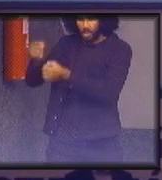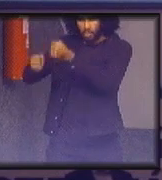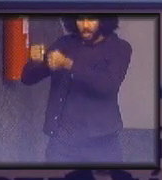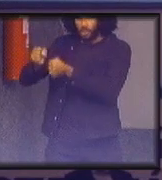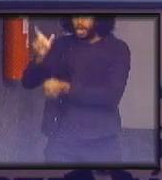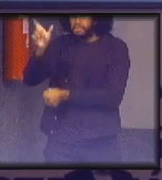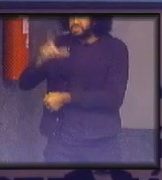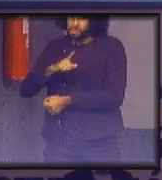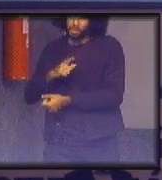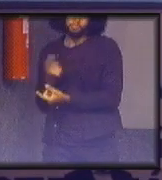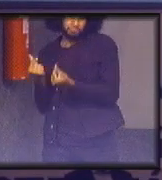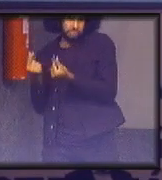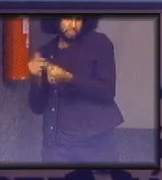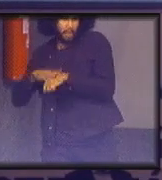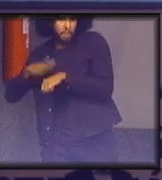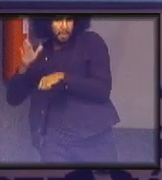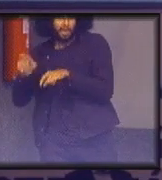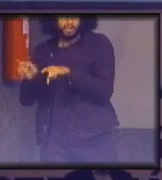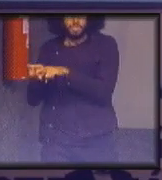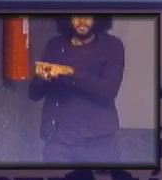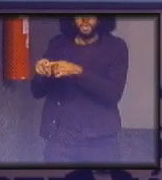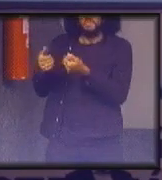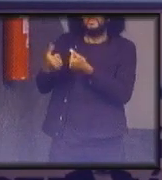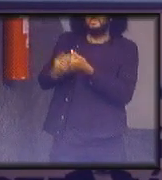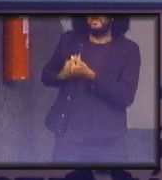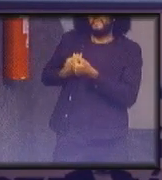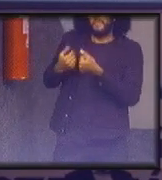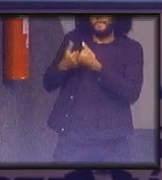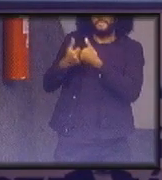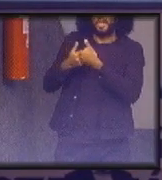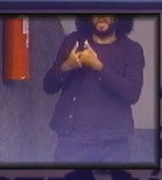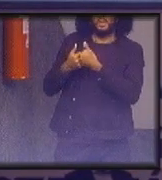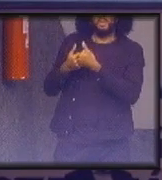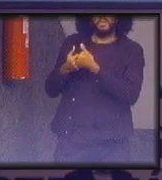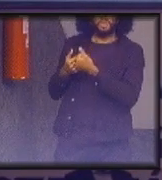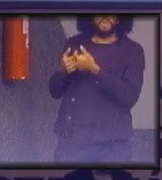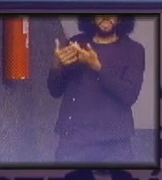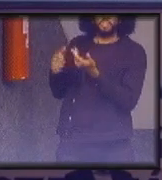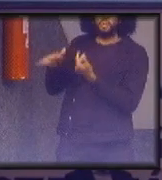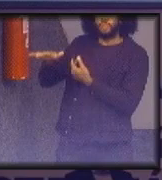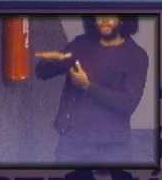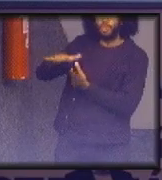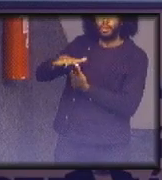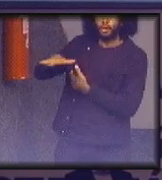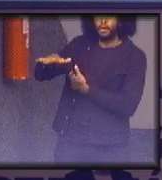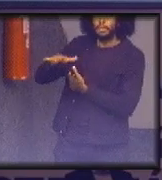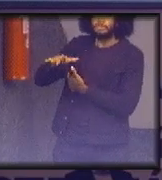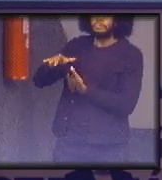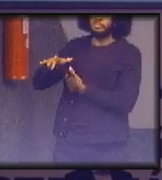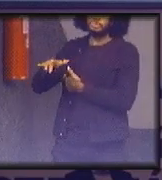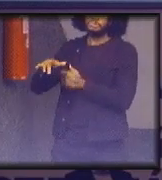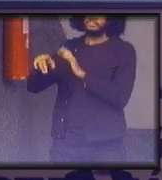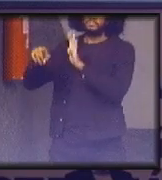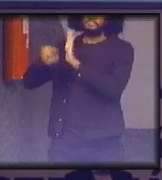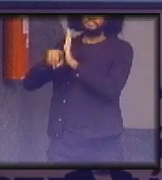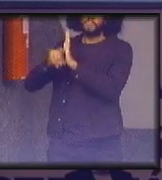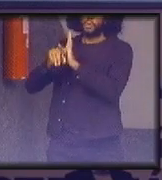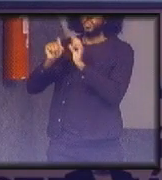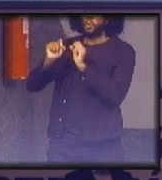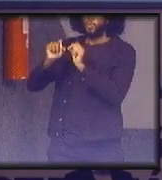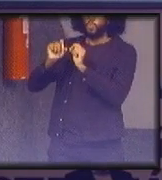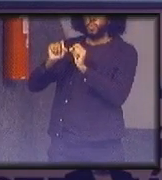pessoas que tem mais dinheiro e moram próximas quer dizer que você vai começar a afetar muito negativamente com o fator de CEP